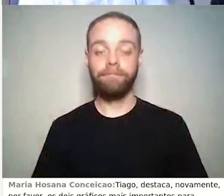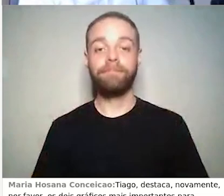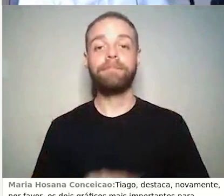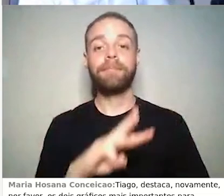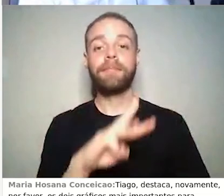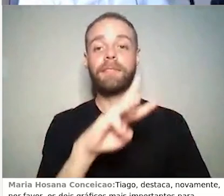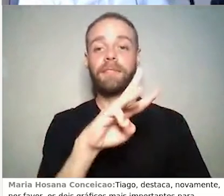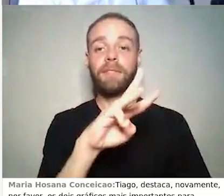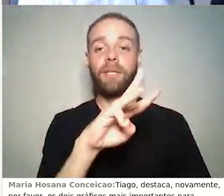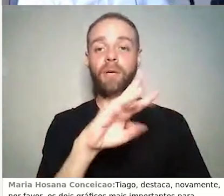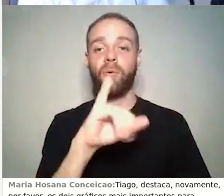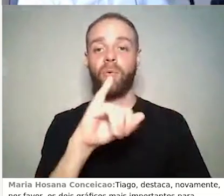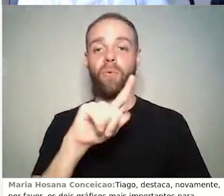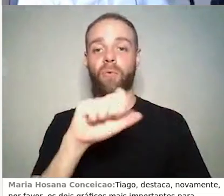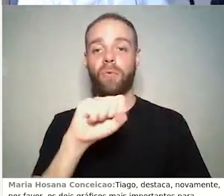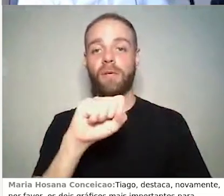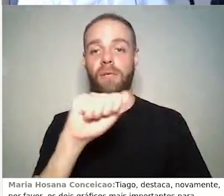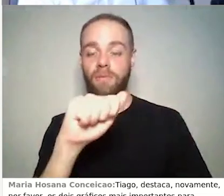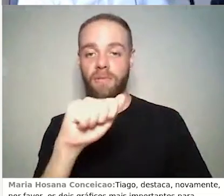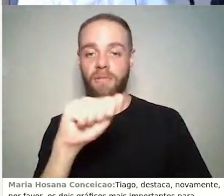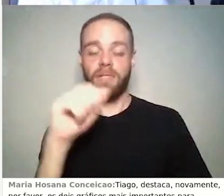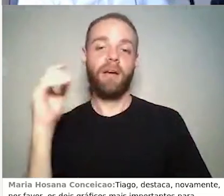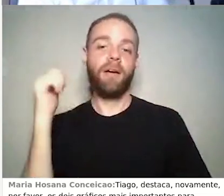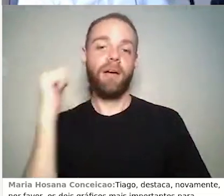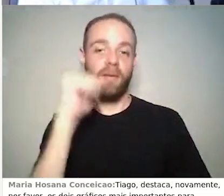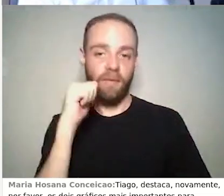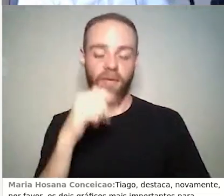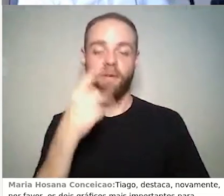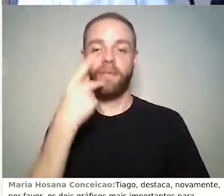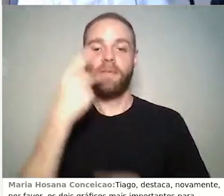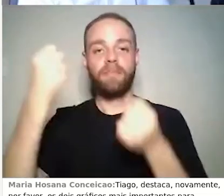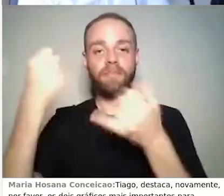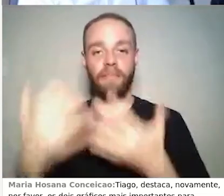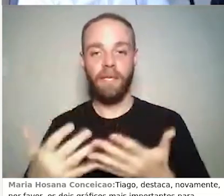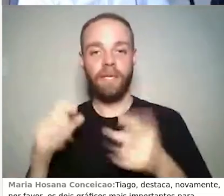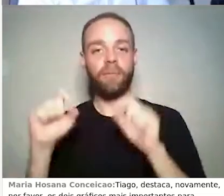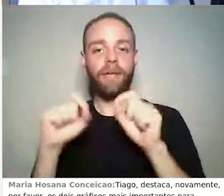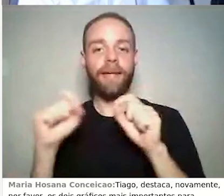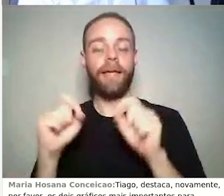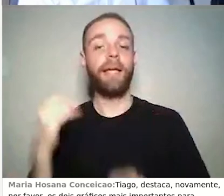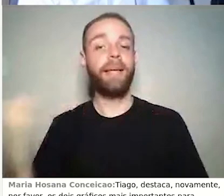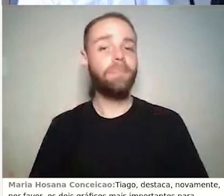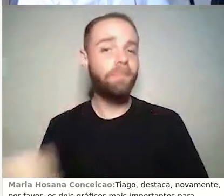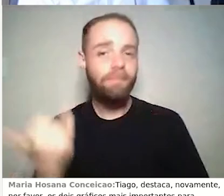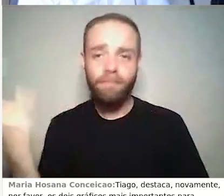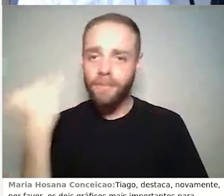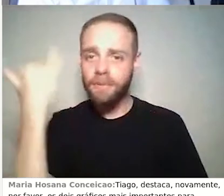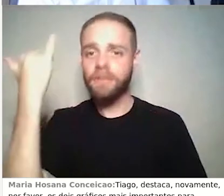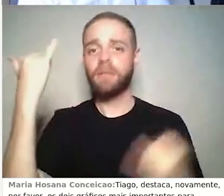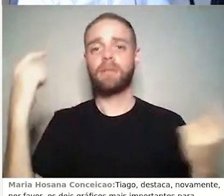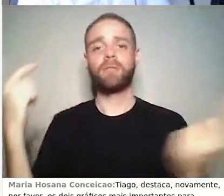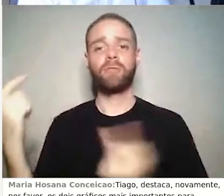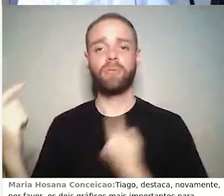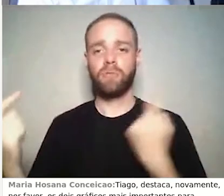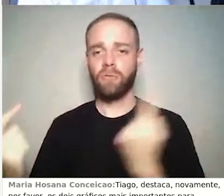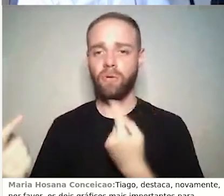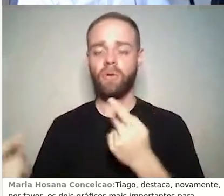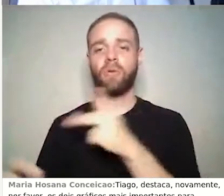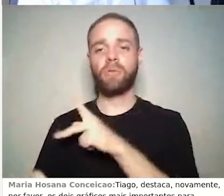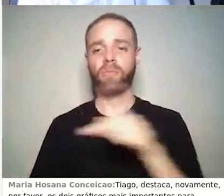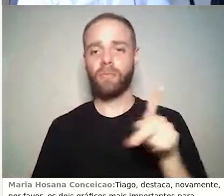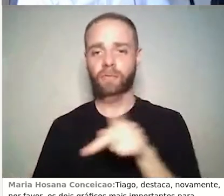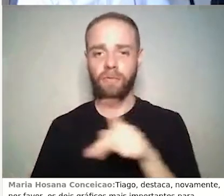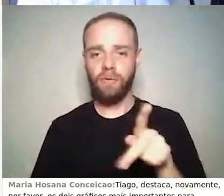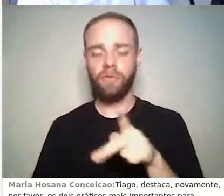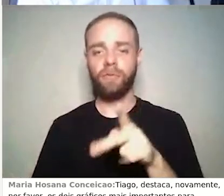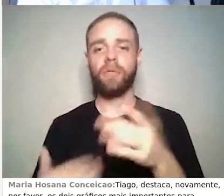da parte de participar de uma comunidade, também destacar, gente, a importância de nós, professores, interagirmos com os alunos e